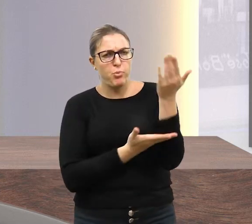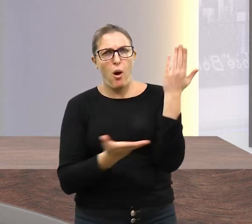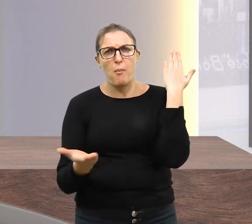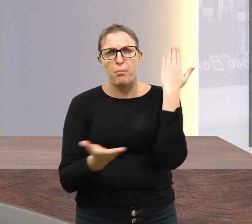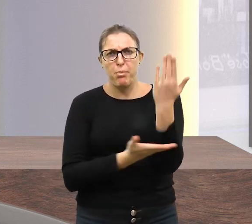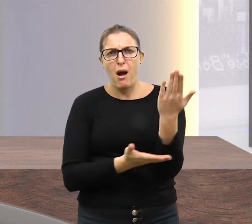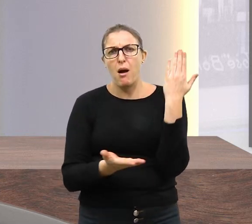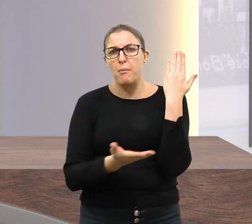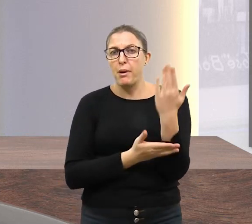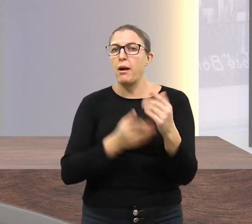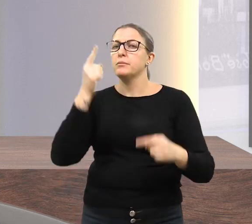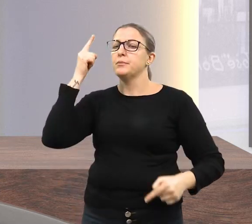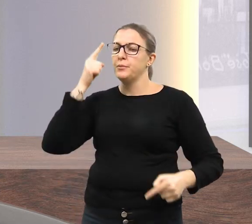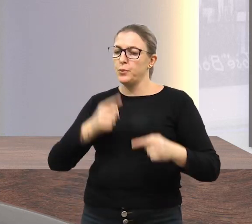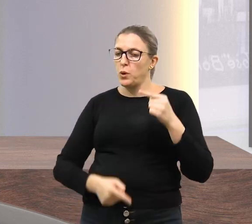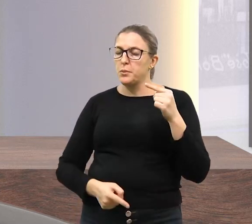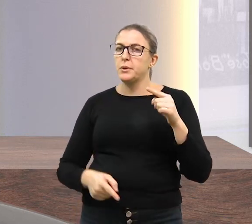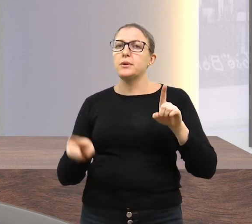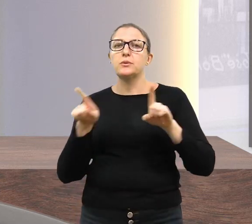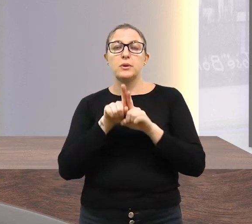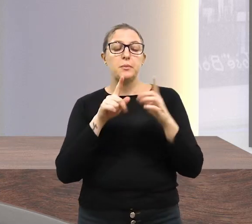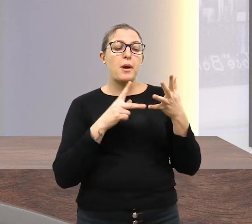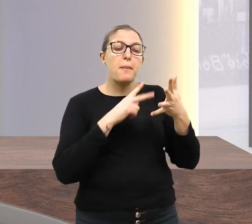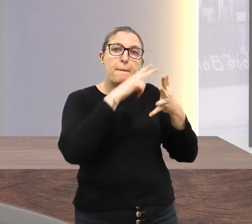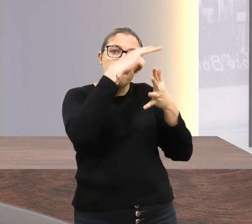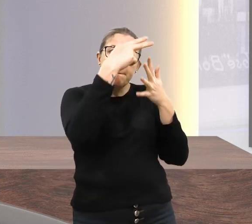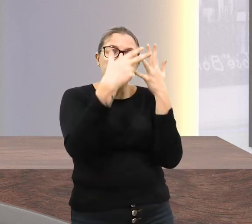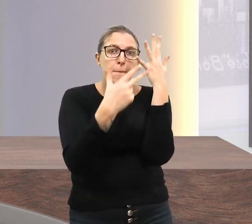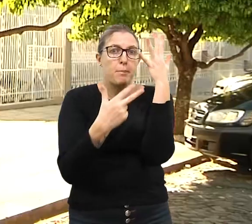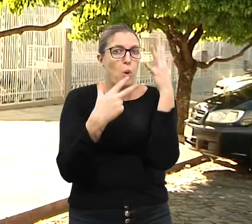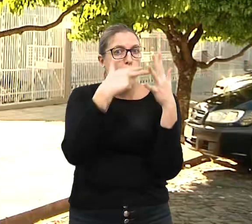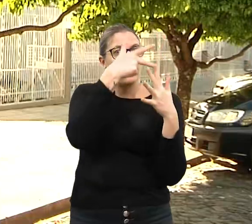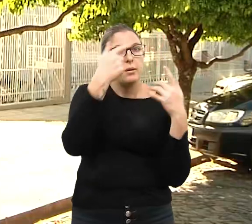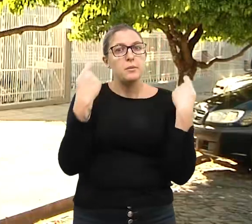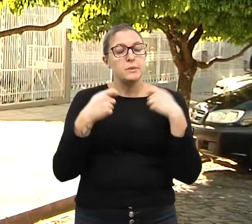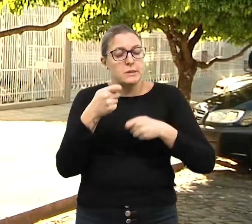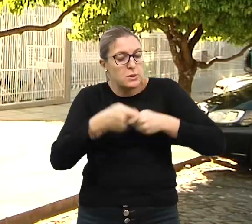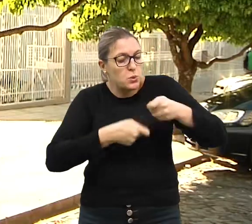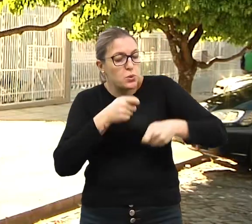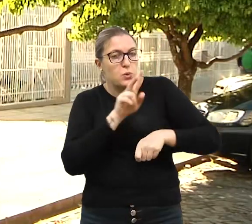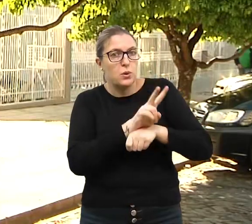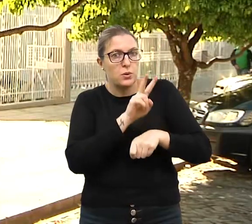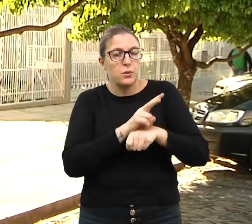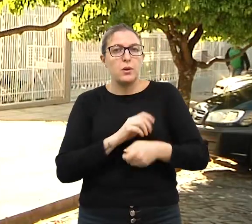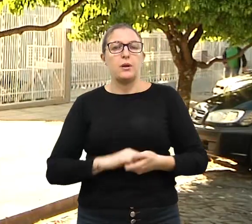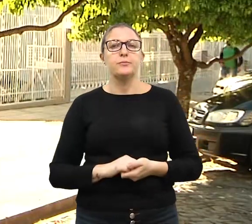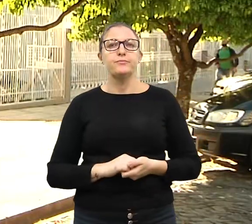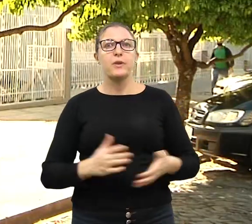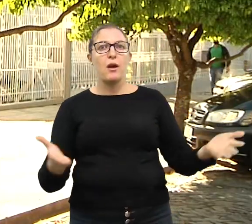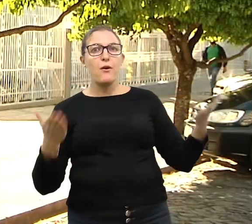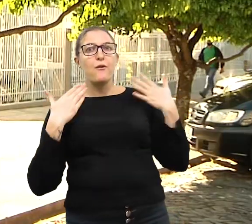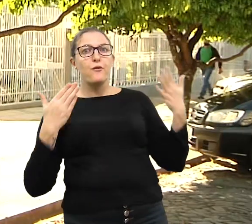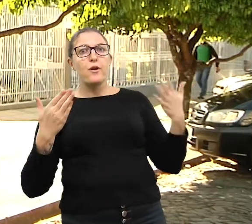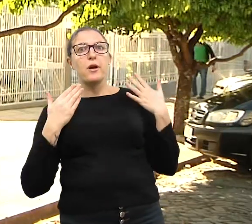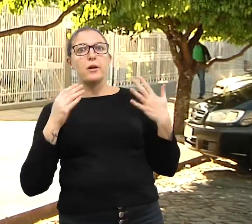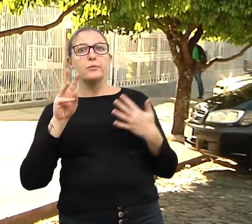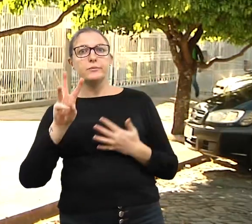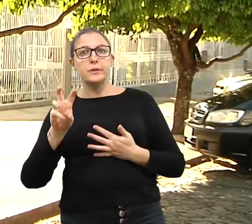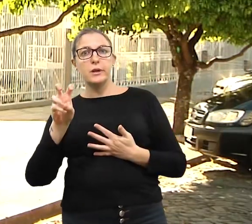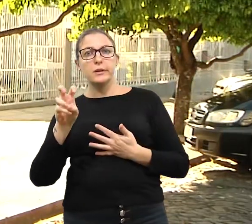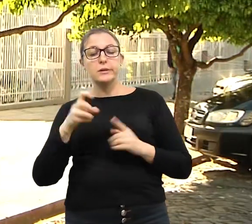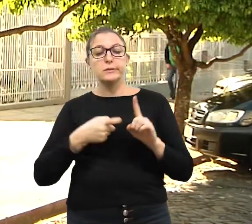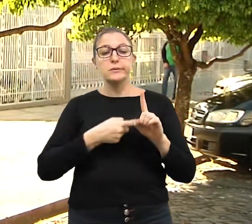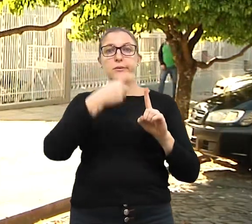as podas precisam de controle e cuidados. Confira! Verão, 35 graus, sol escaldante.